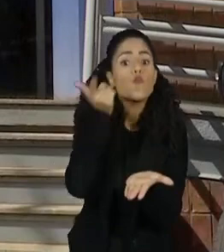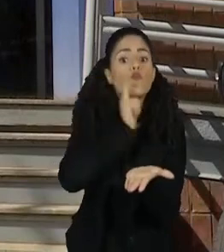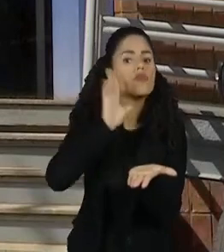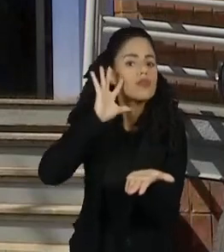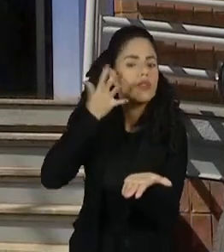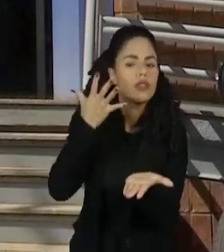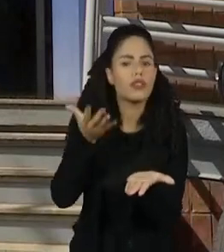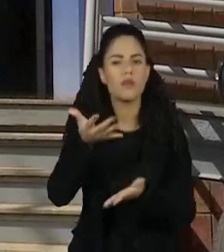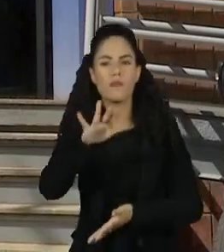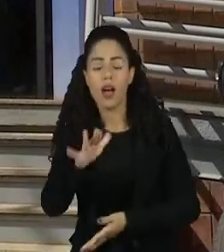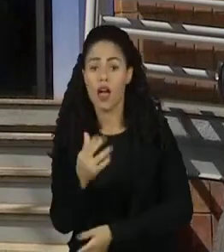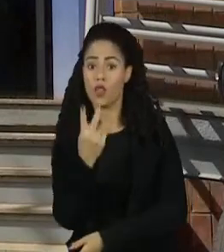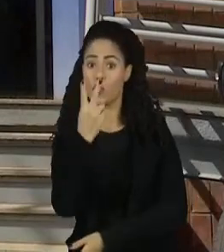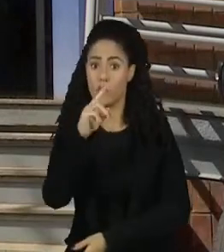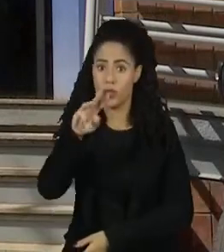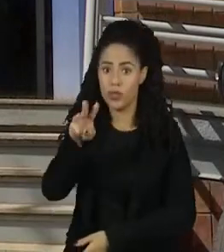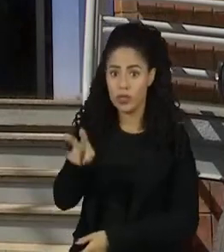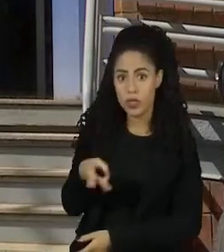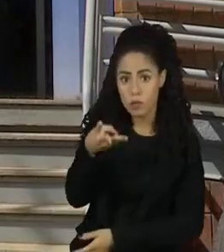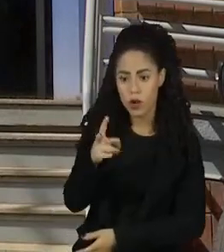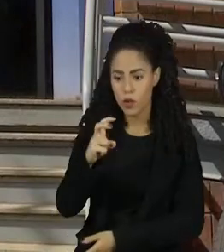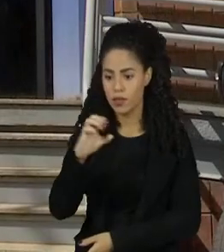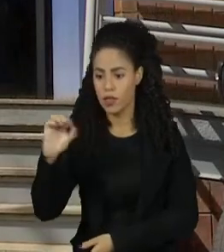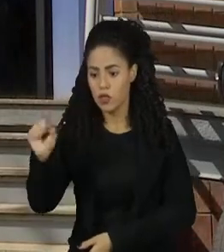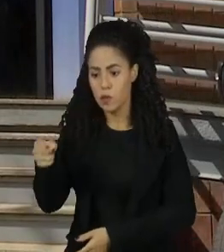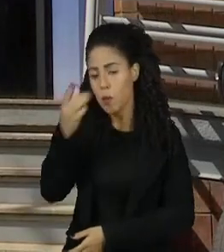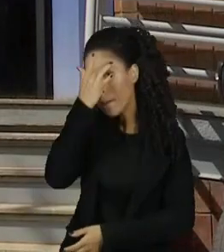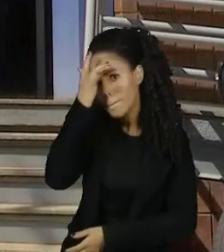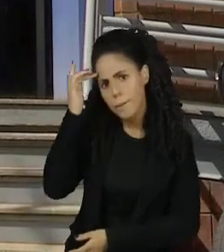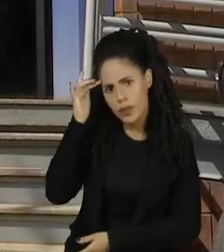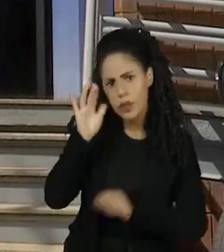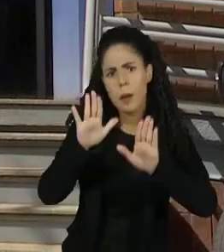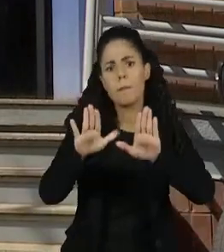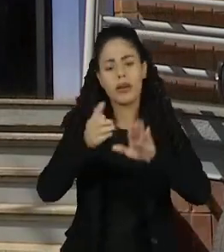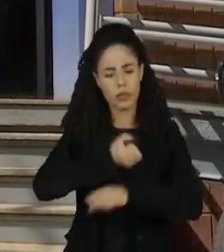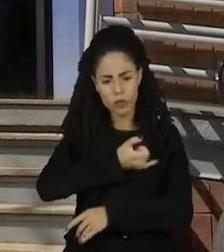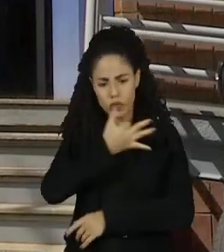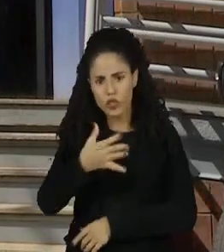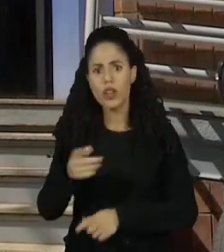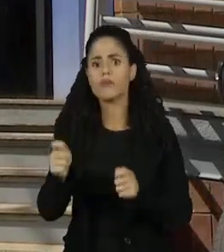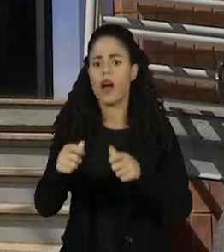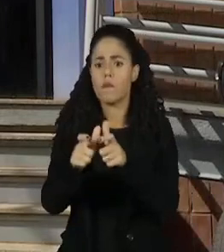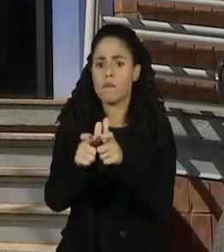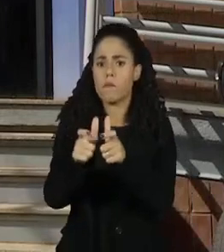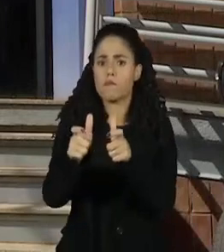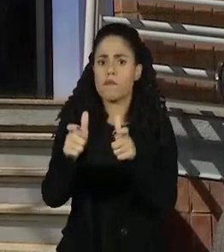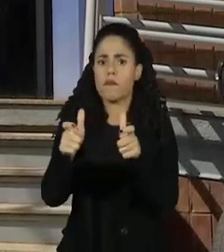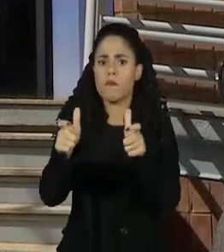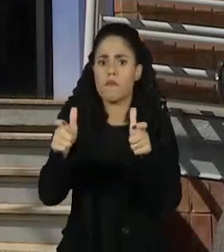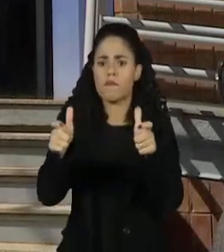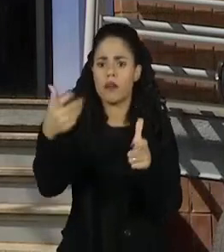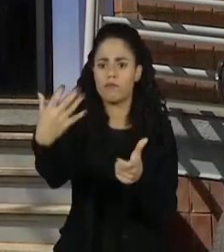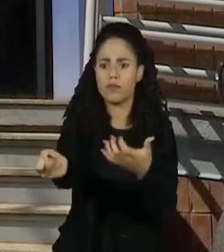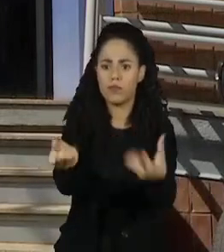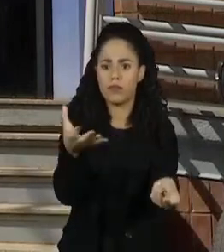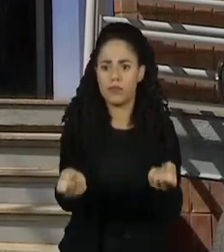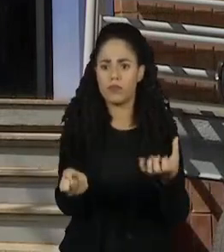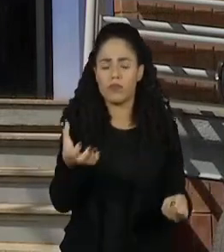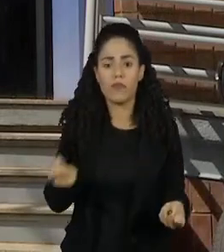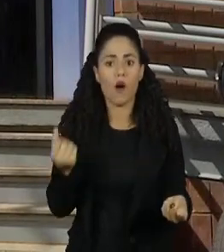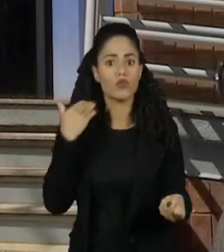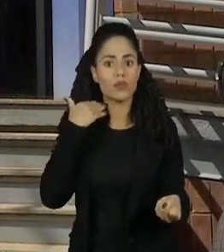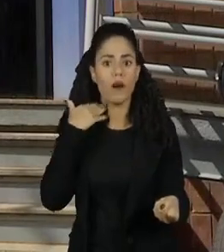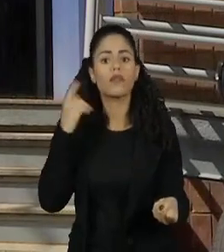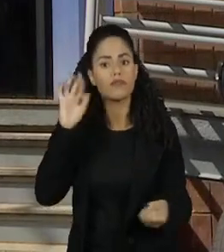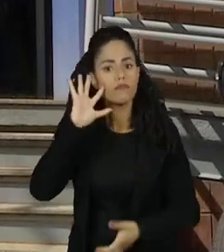é de 2,5 de pessoas, mas o número pode aumentar à medida que a adesão dos bancos cresça.